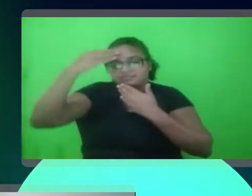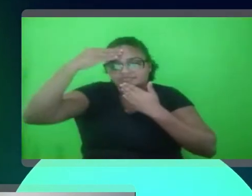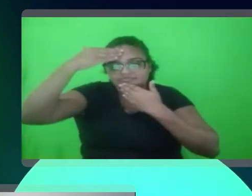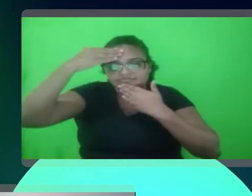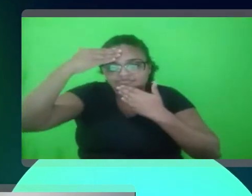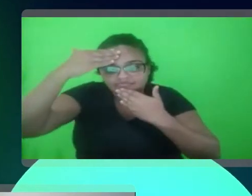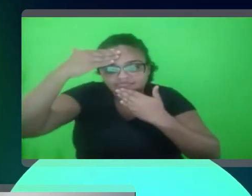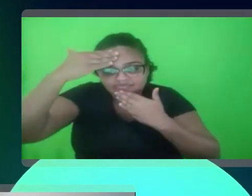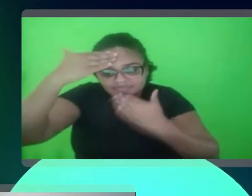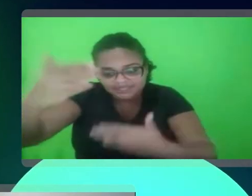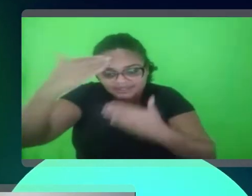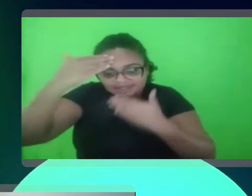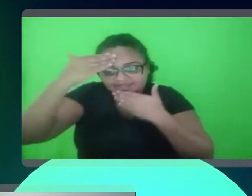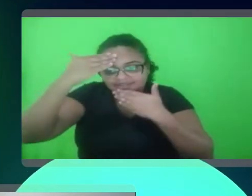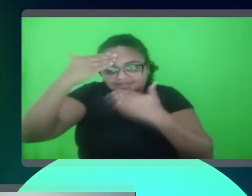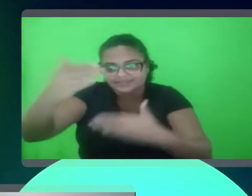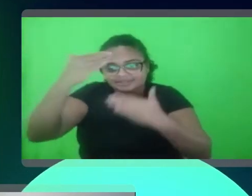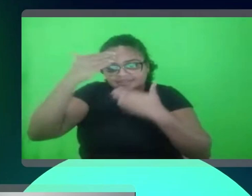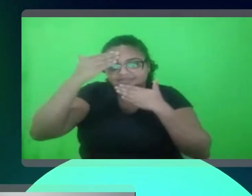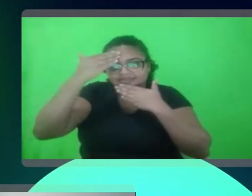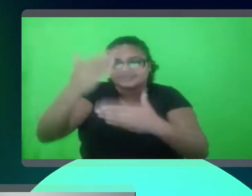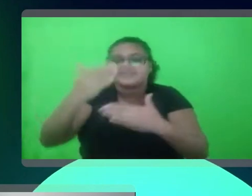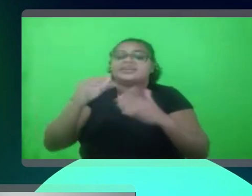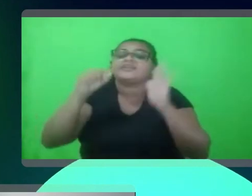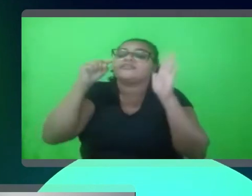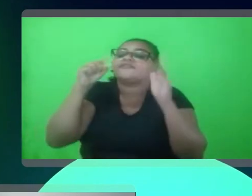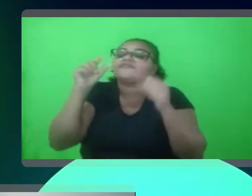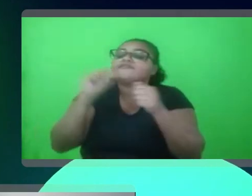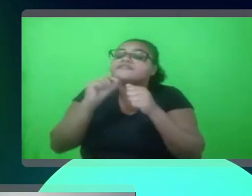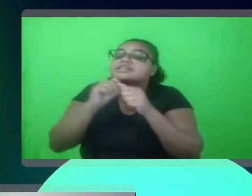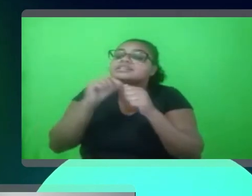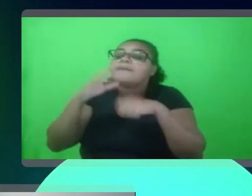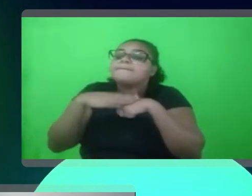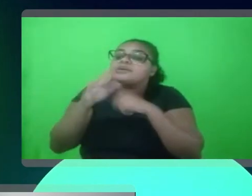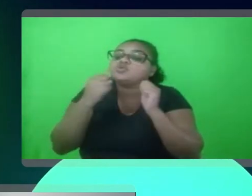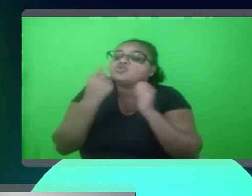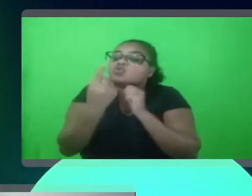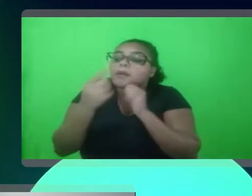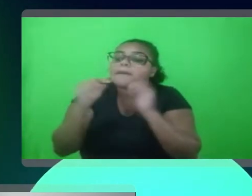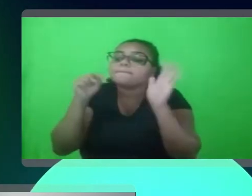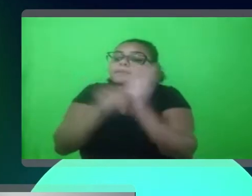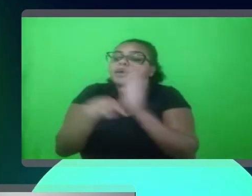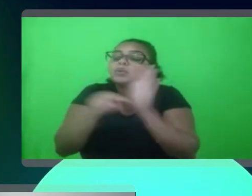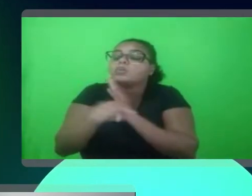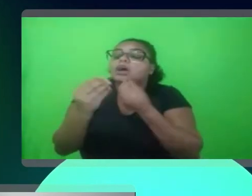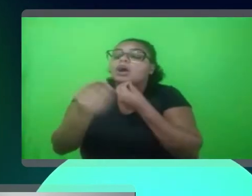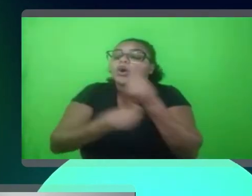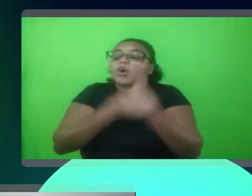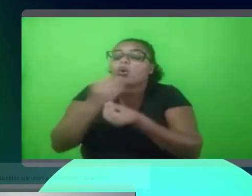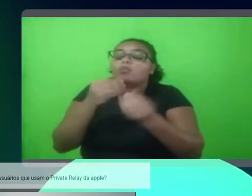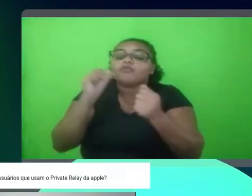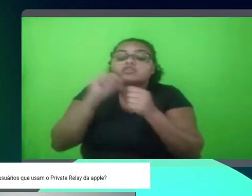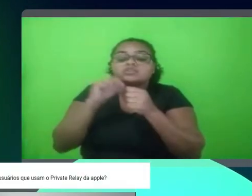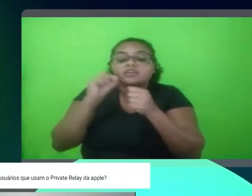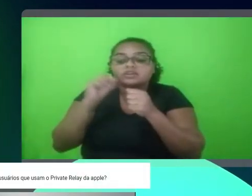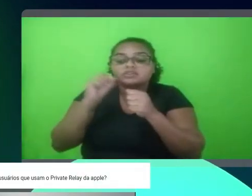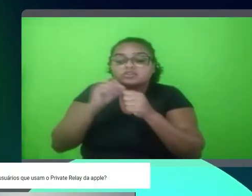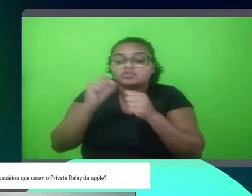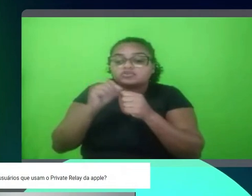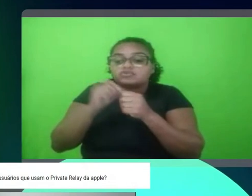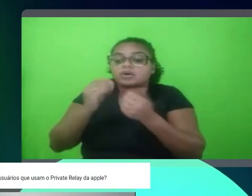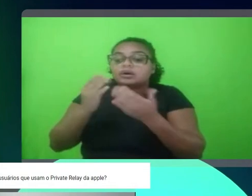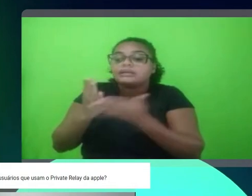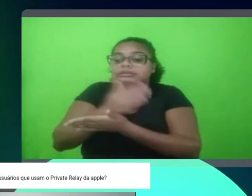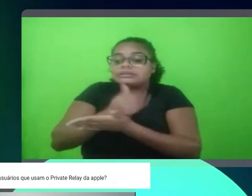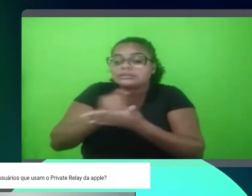mais uma vez. Não, não vou agradecer. Vou fazer mais uma pergunta. Como vocês fazem com os